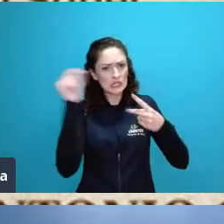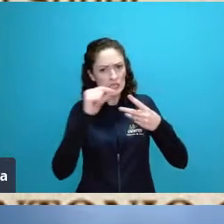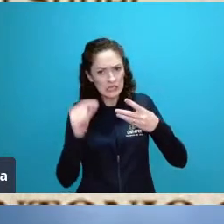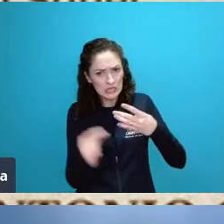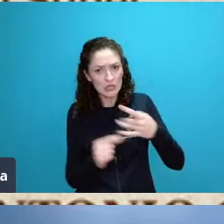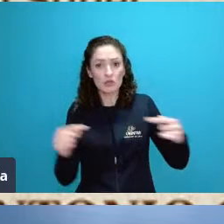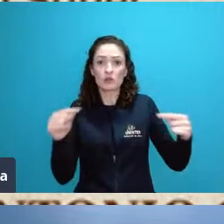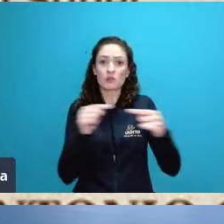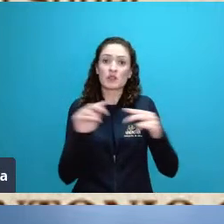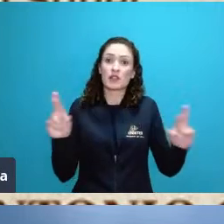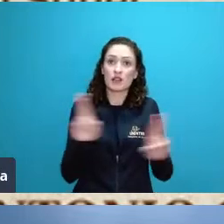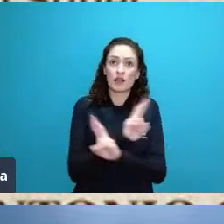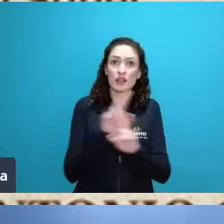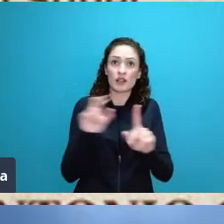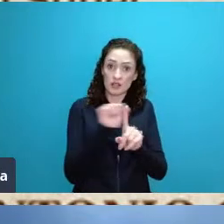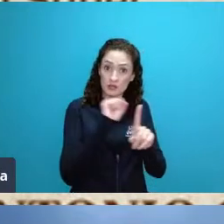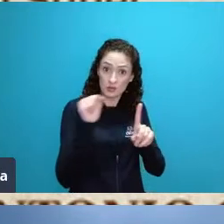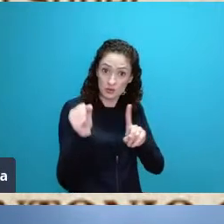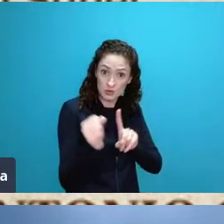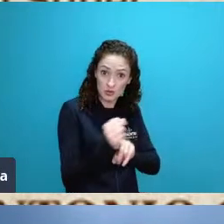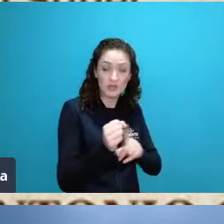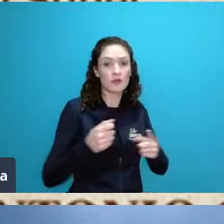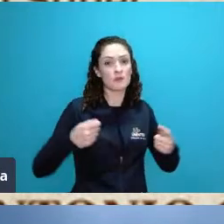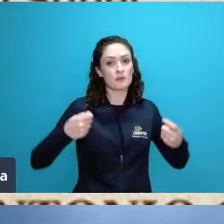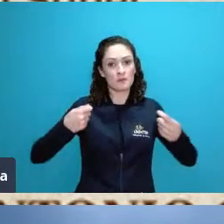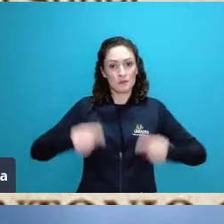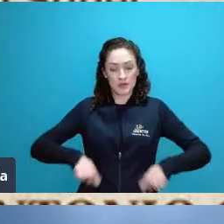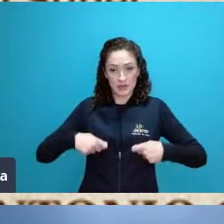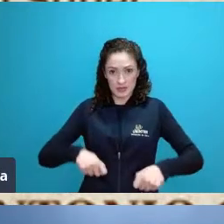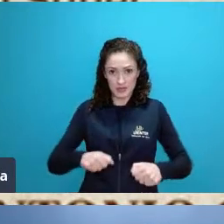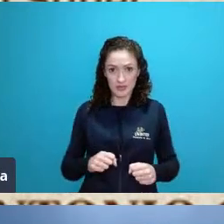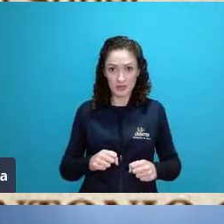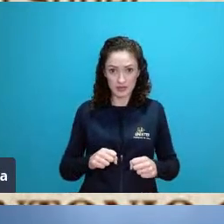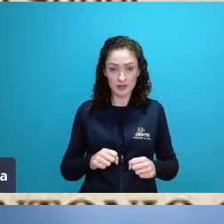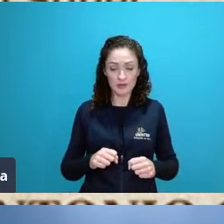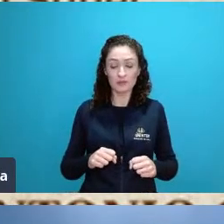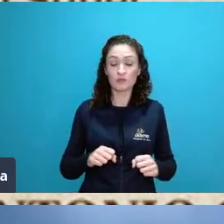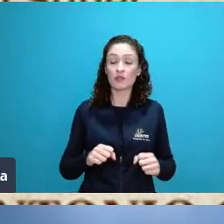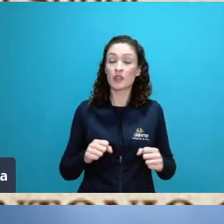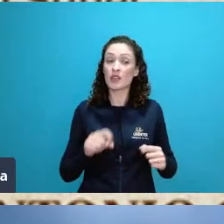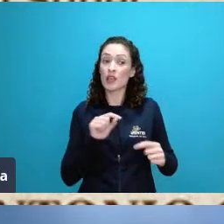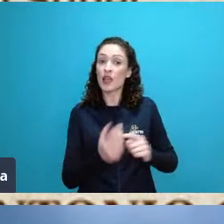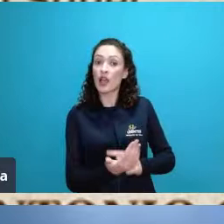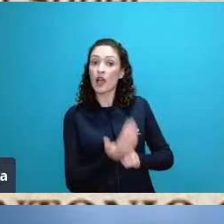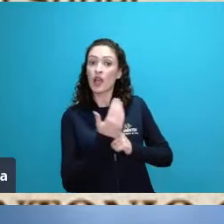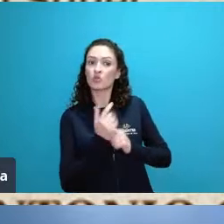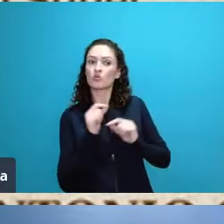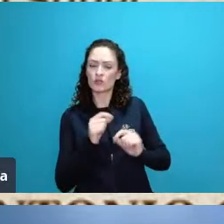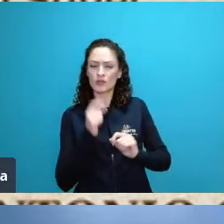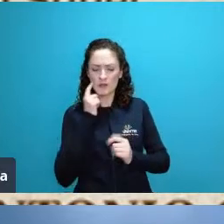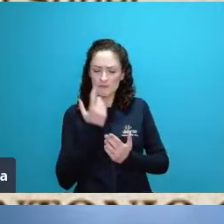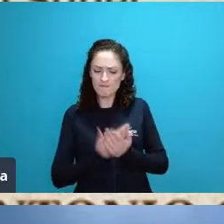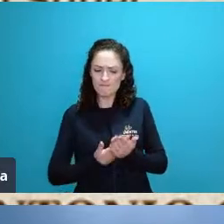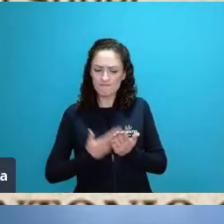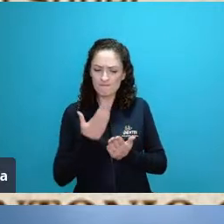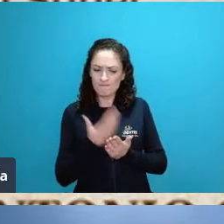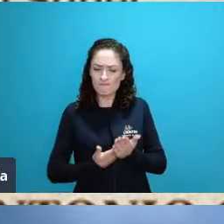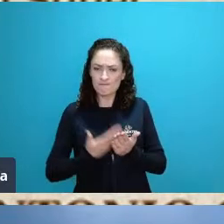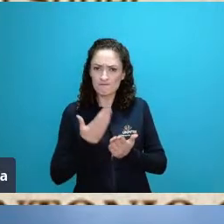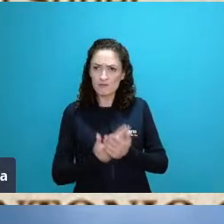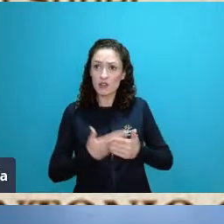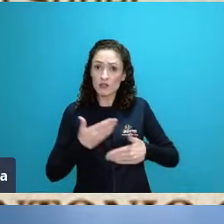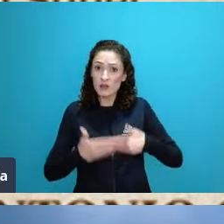dentro dessa bacia para que a gente consiga no futuro resolver em parte dos problemas